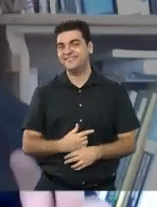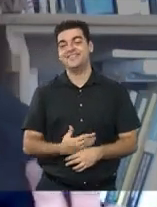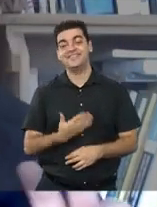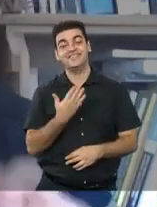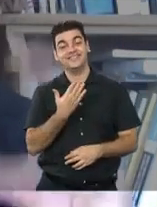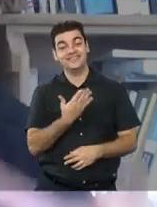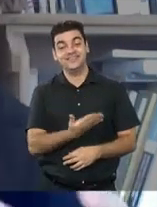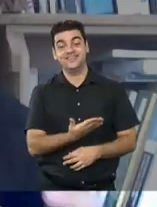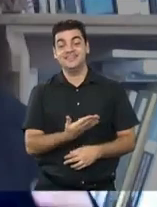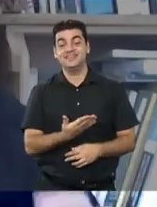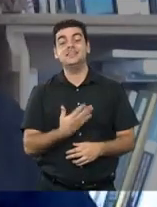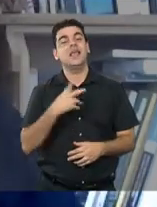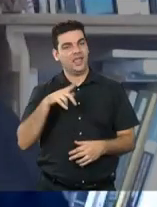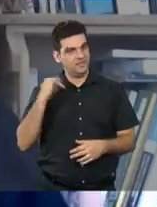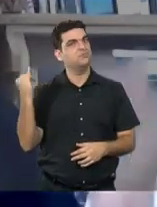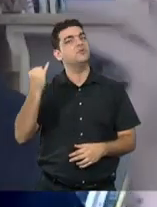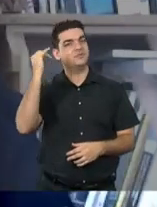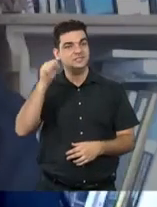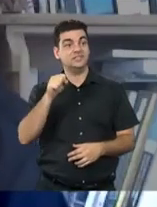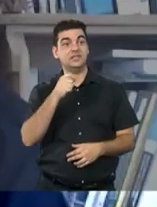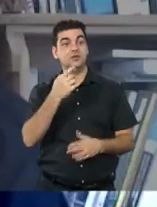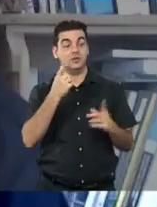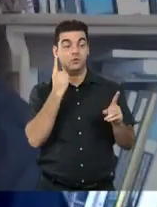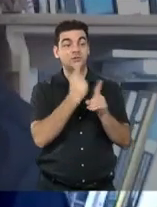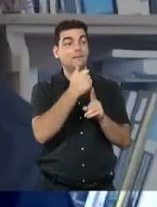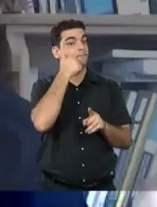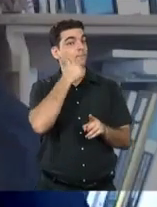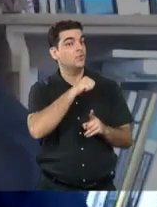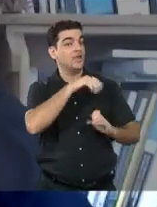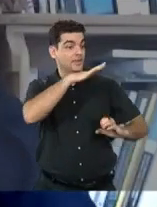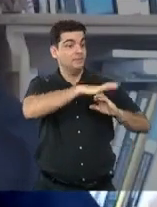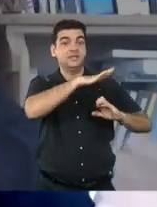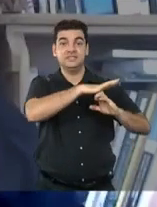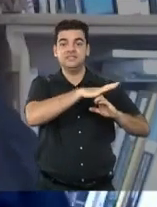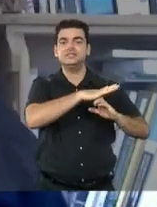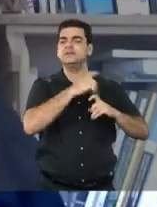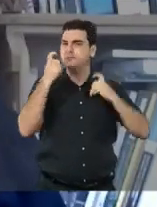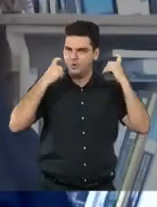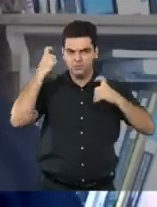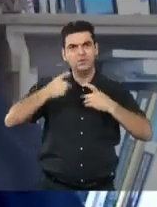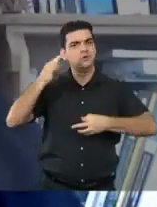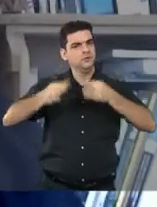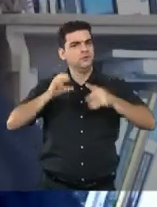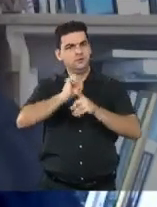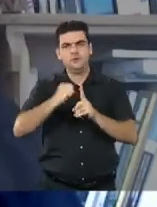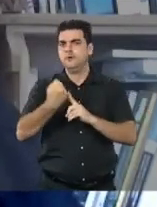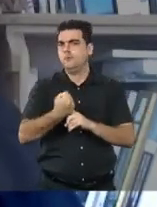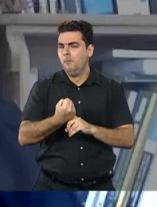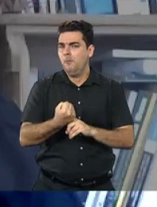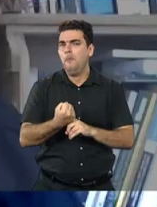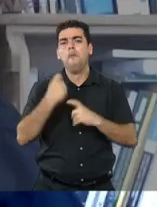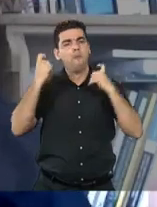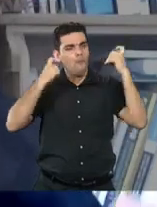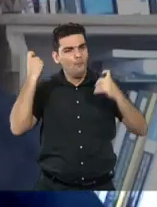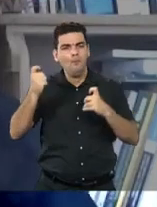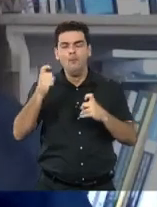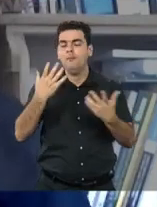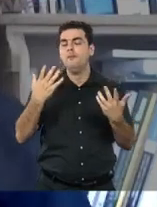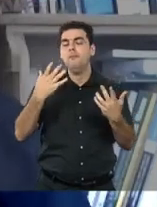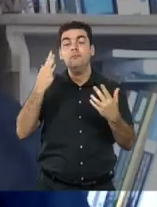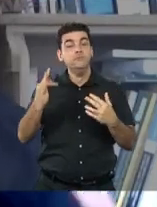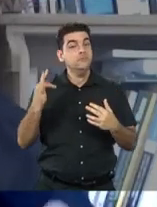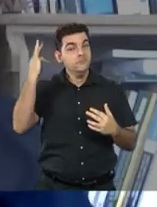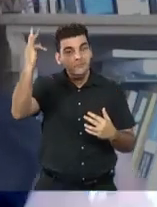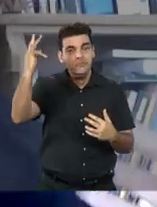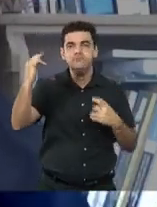é importante ter pessoas do campo empresarial preocupadas com justiça social, entendendo que a geração de